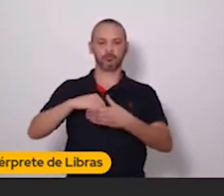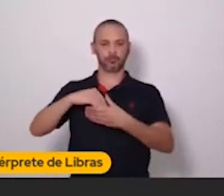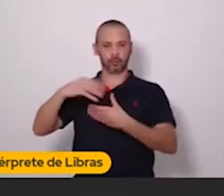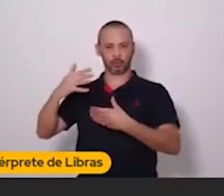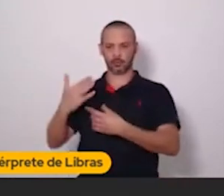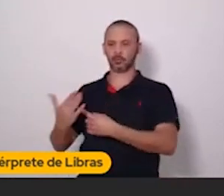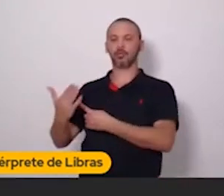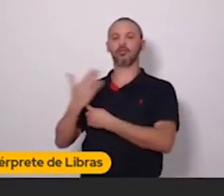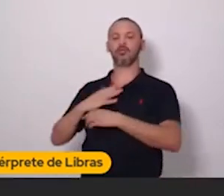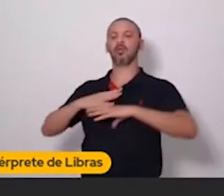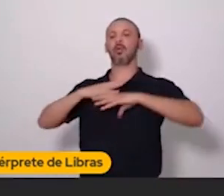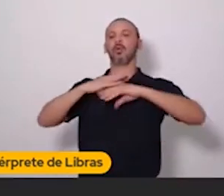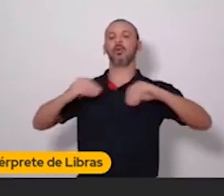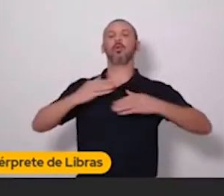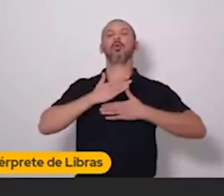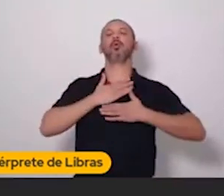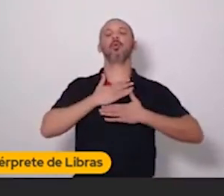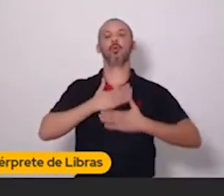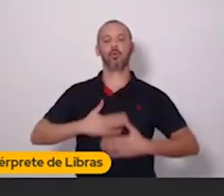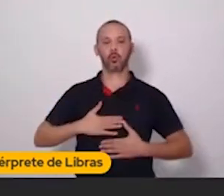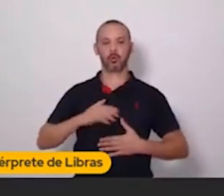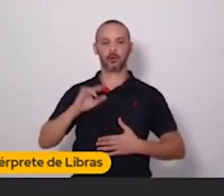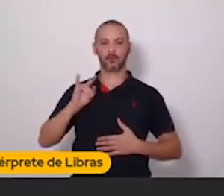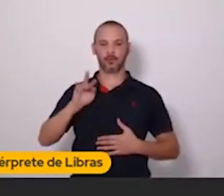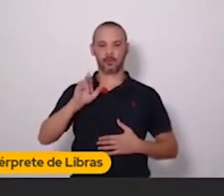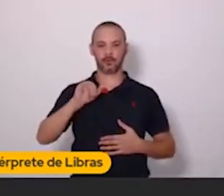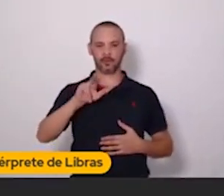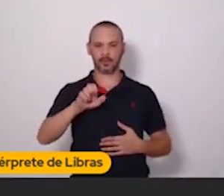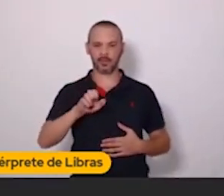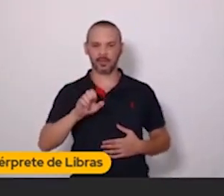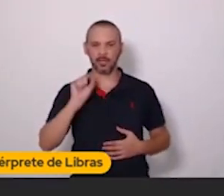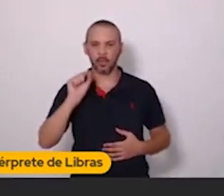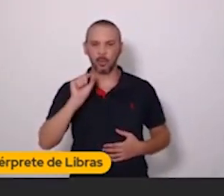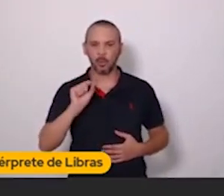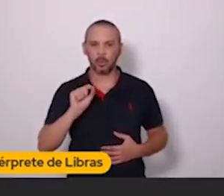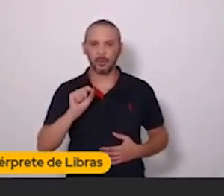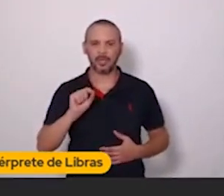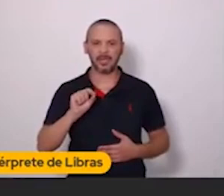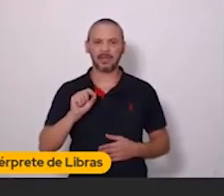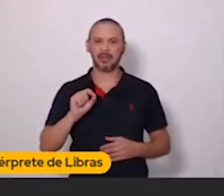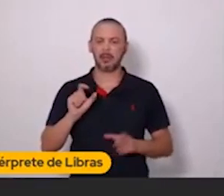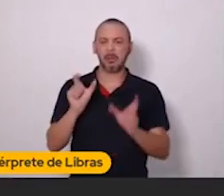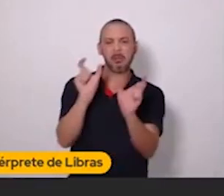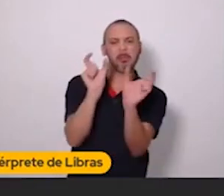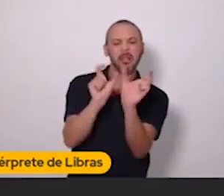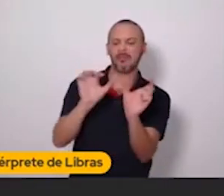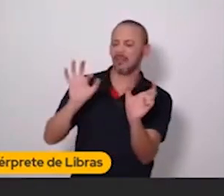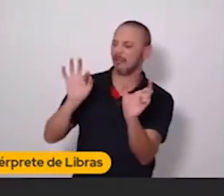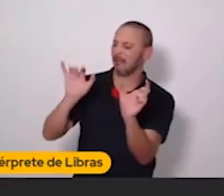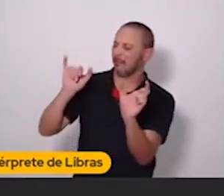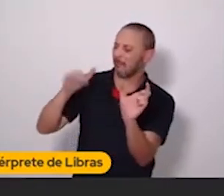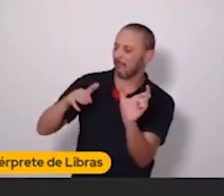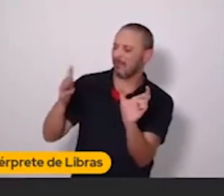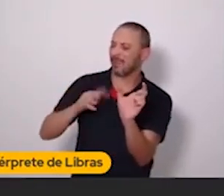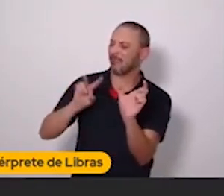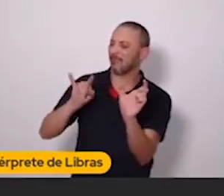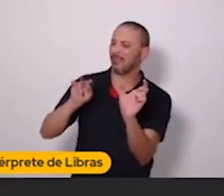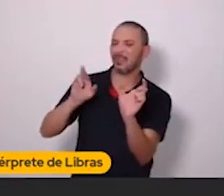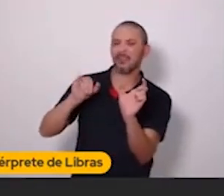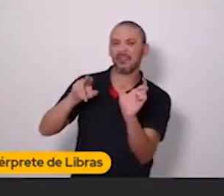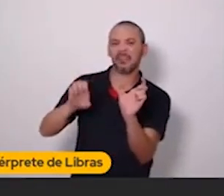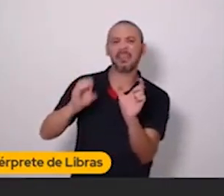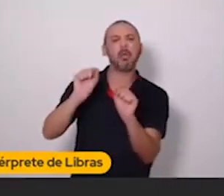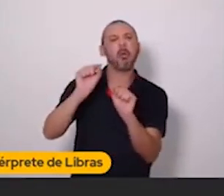ajudar a fugir do feed vitrine. Bom, o é um feed vitrine? Isso é uma coisa que muita, muita, muita gente tem dúvida.